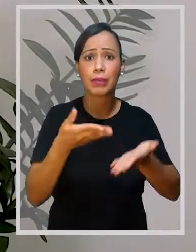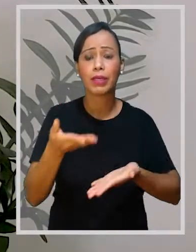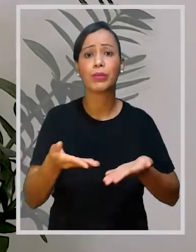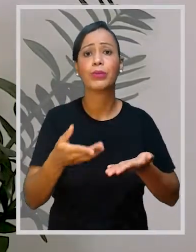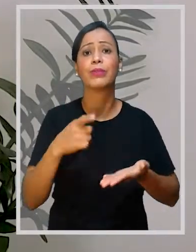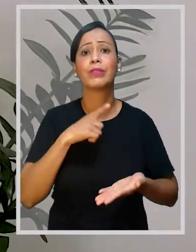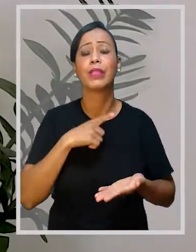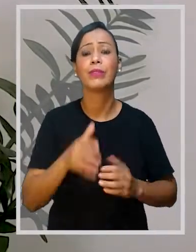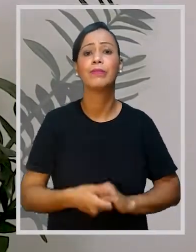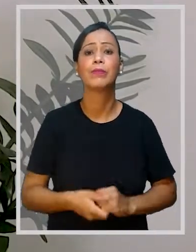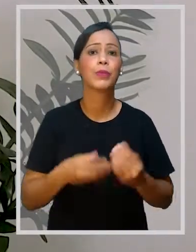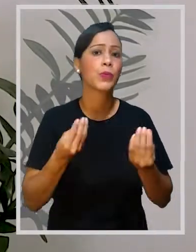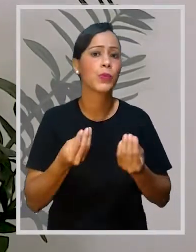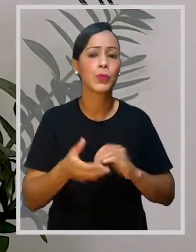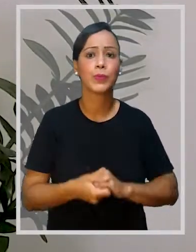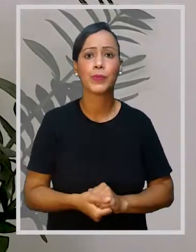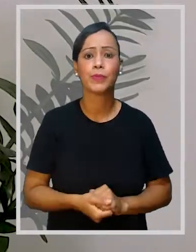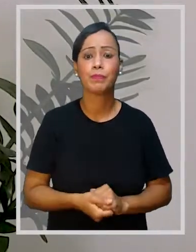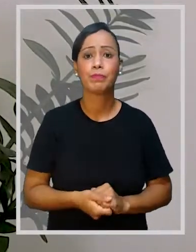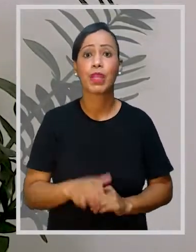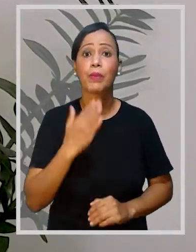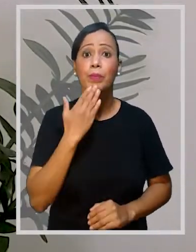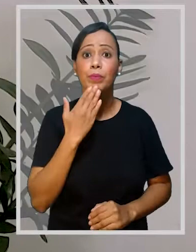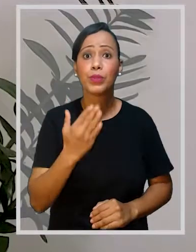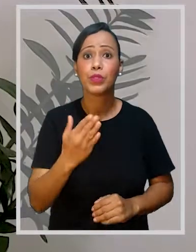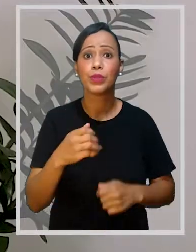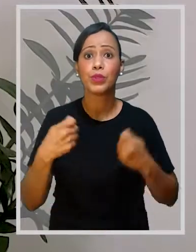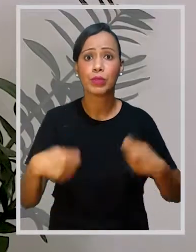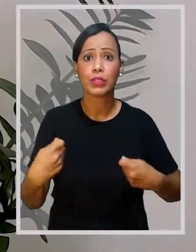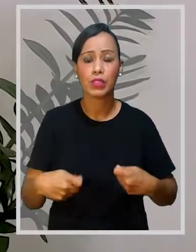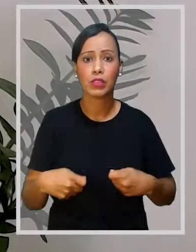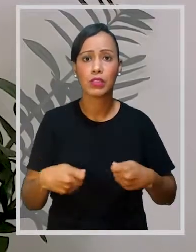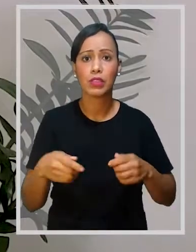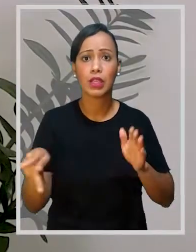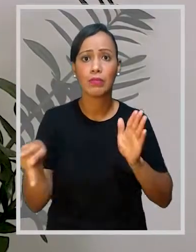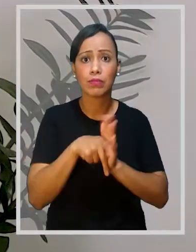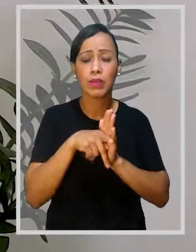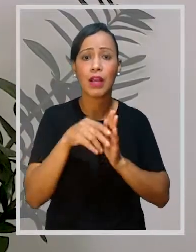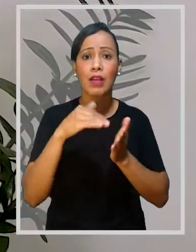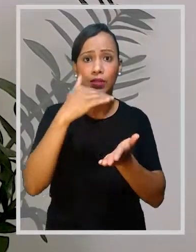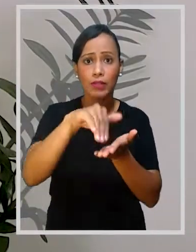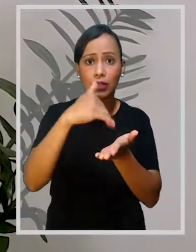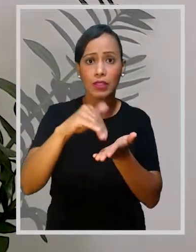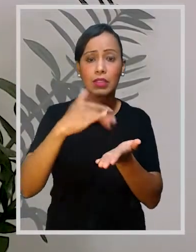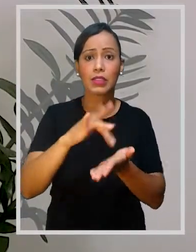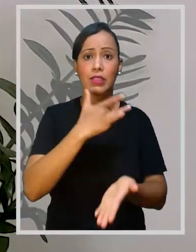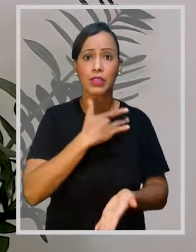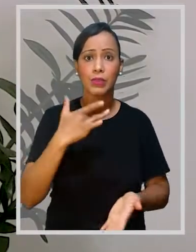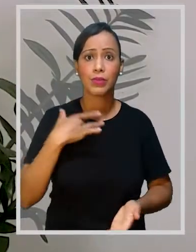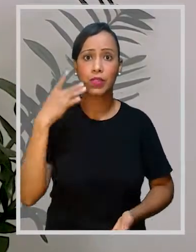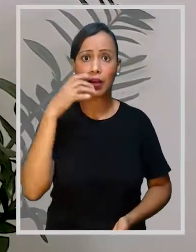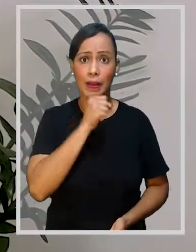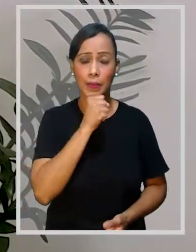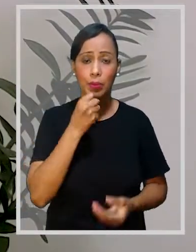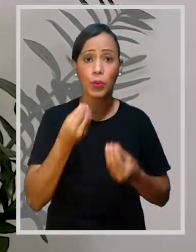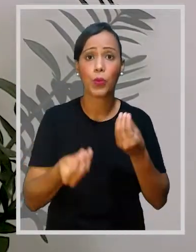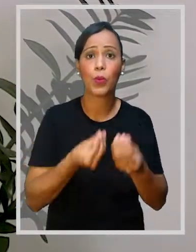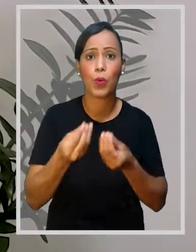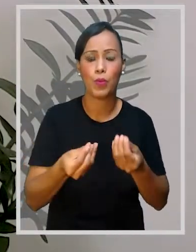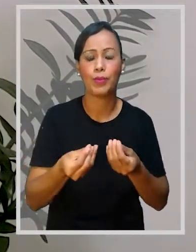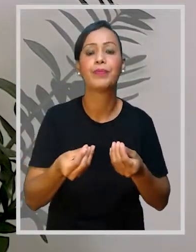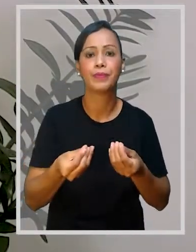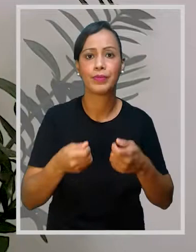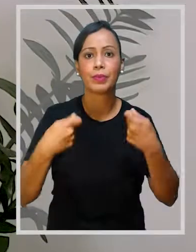ou indisponibilidade de tratamentos de saúde. Como fazer um pedido ou solicitação para a Secretaria de